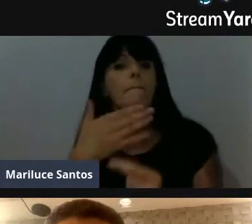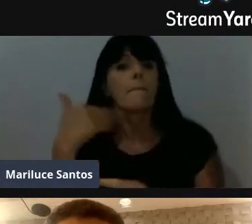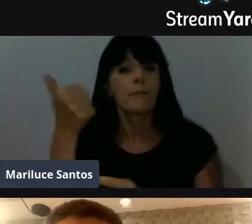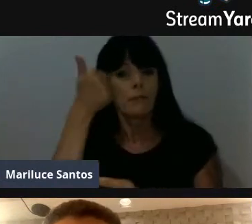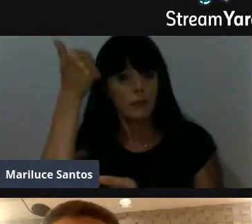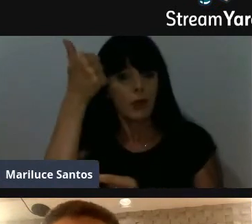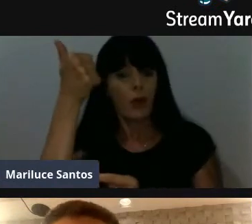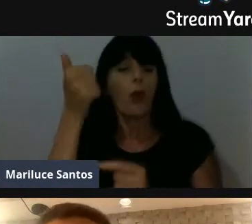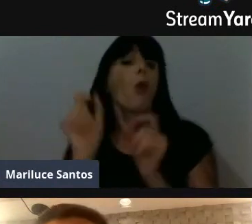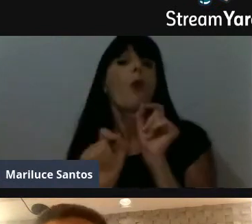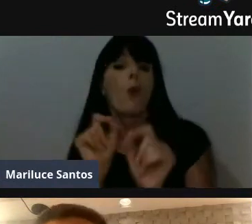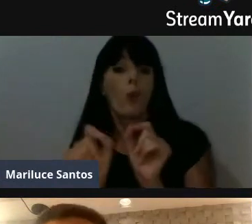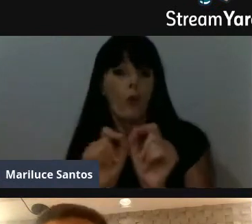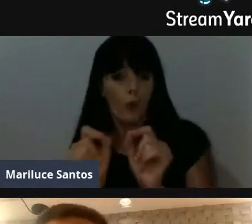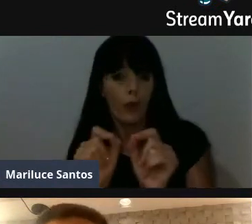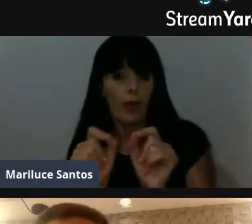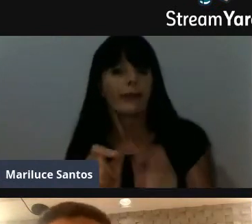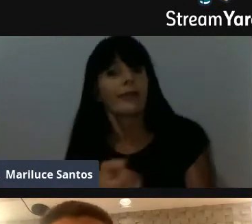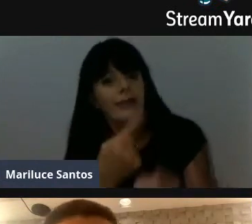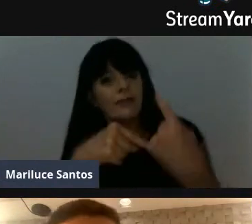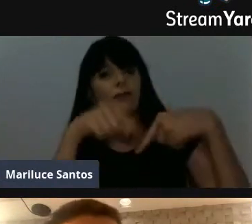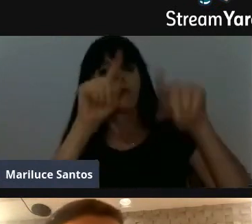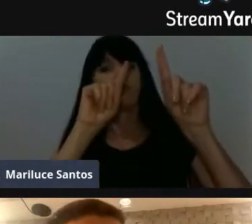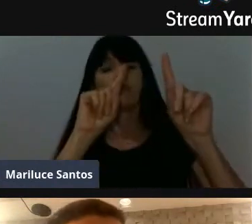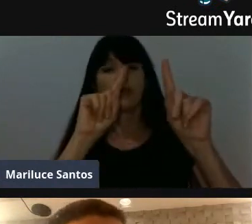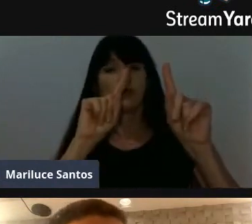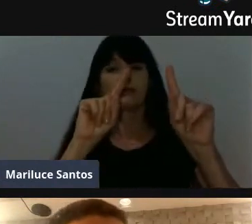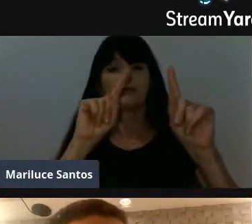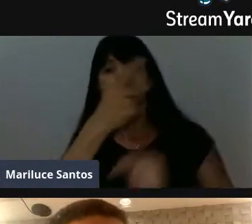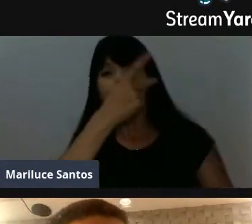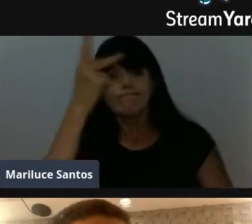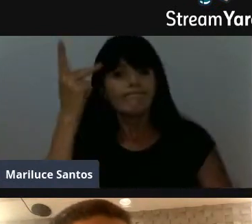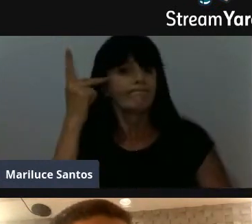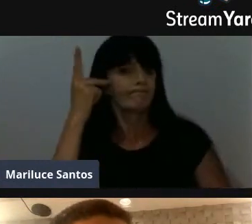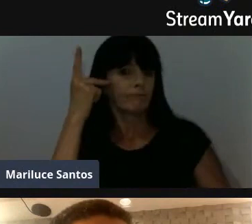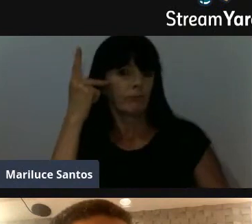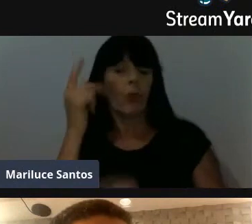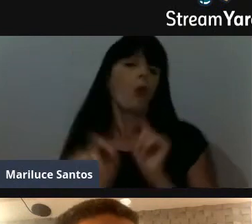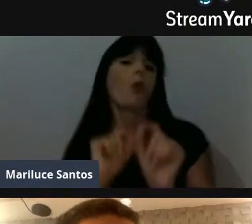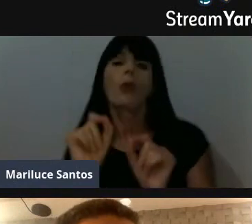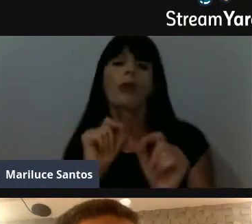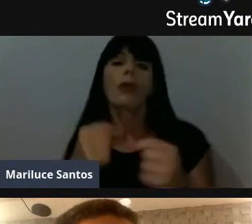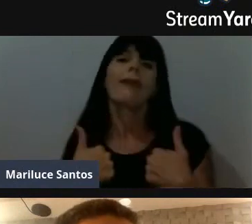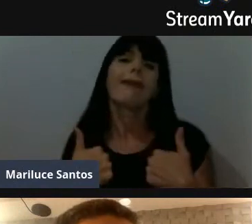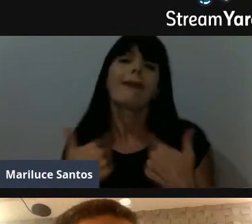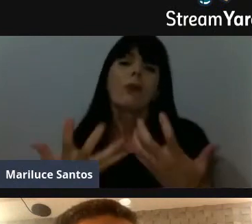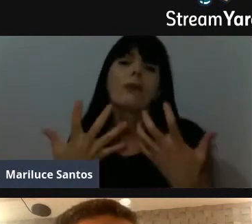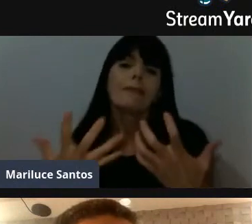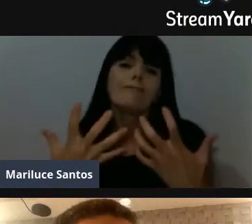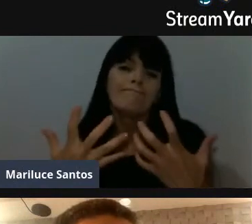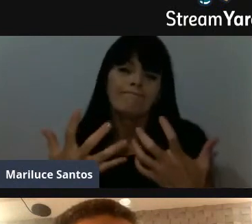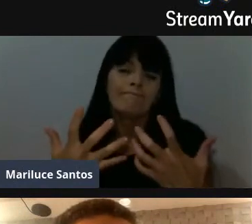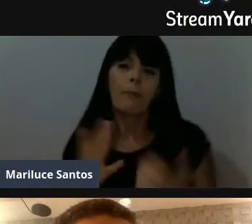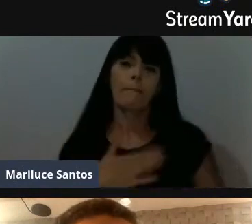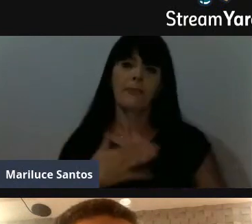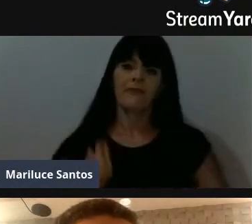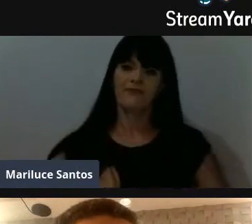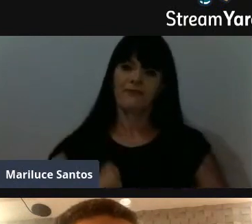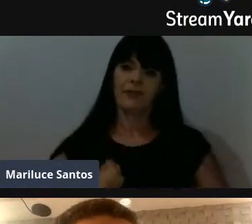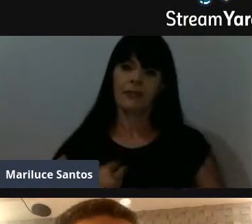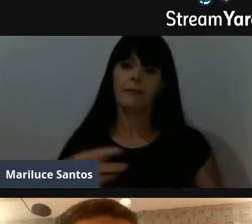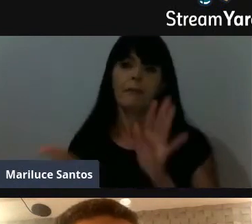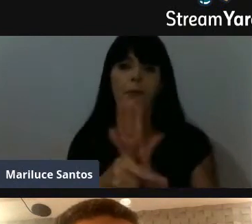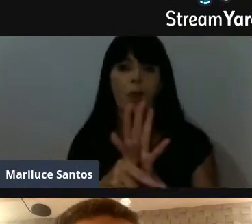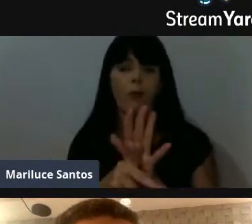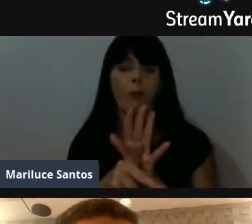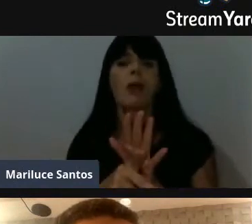partir do desenvolvimento pessoal, a partir do que a pessoa quer para ela, ela conseguir envolver